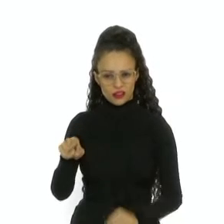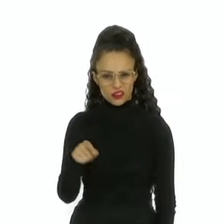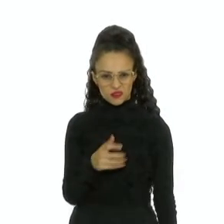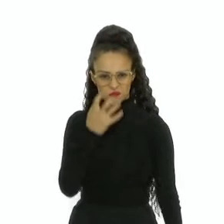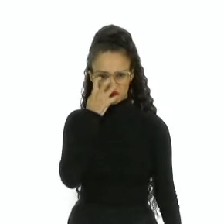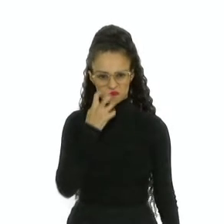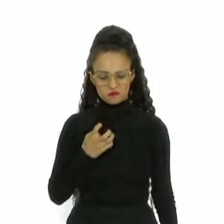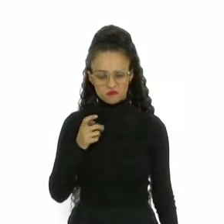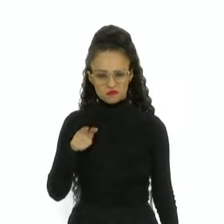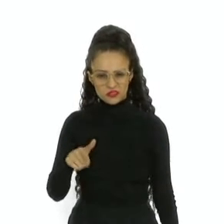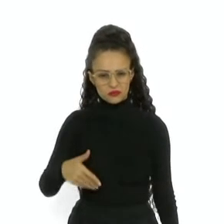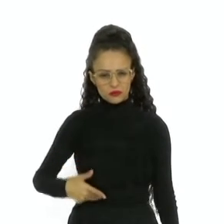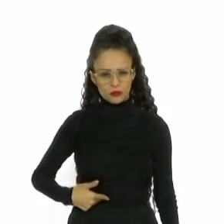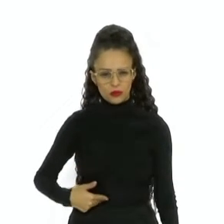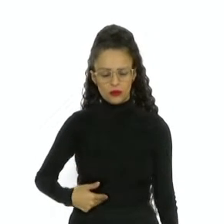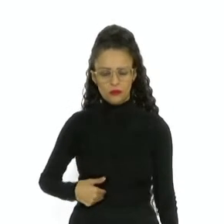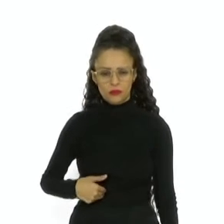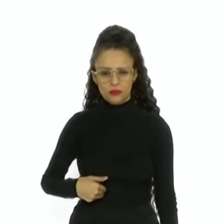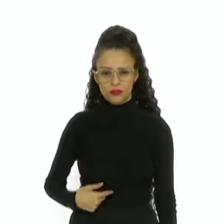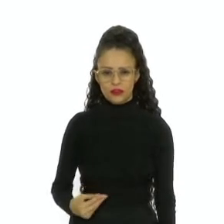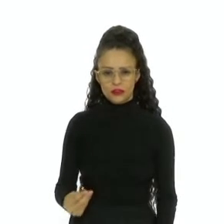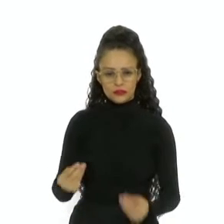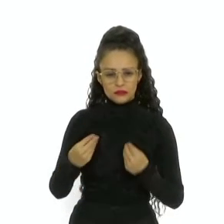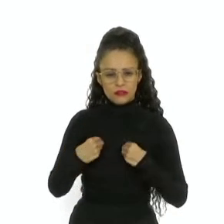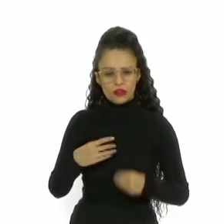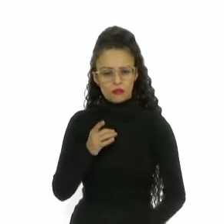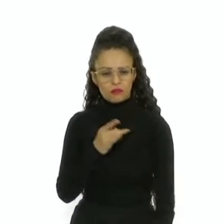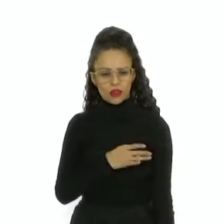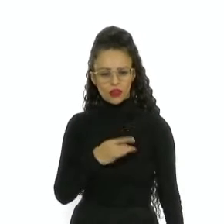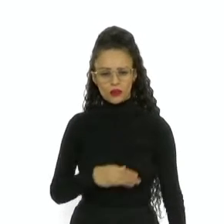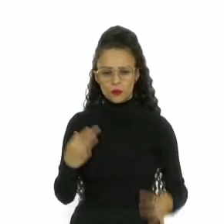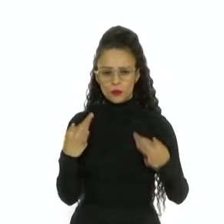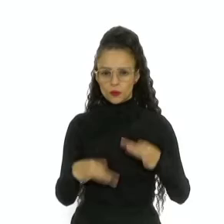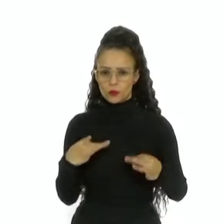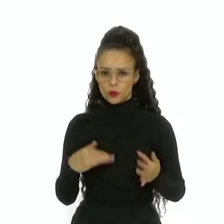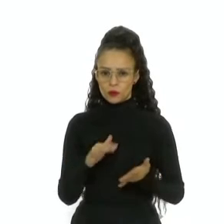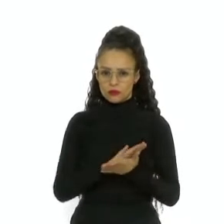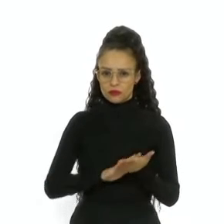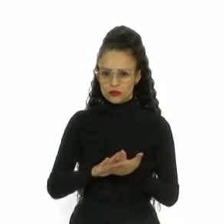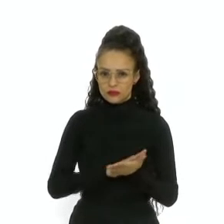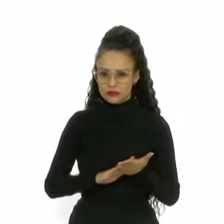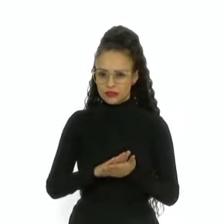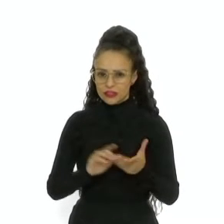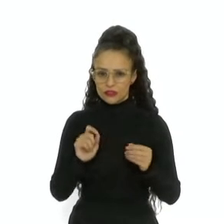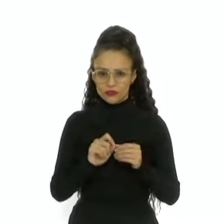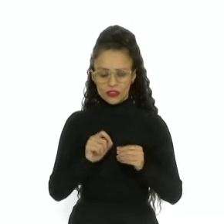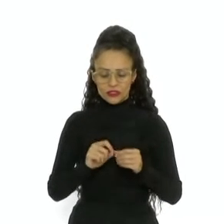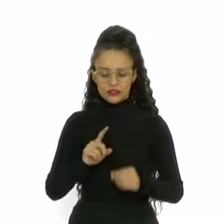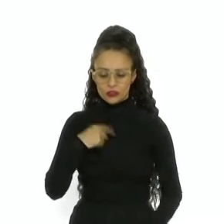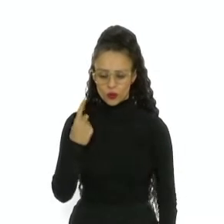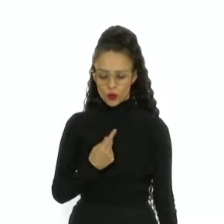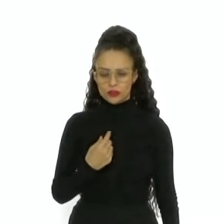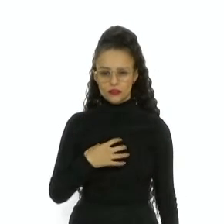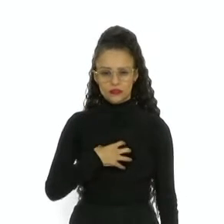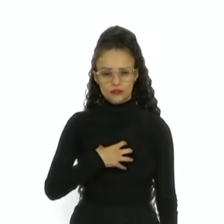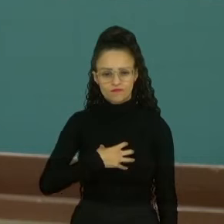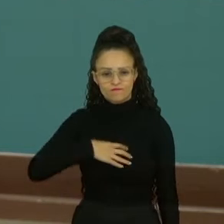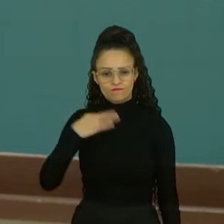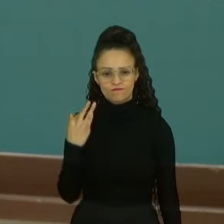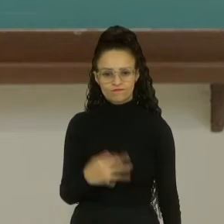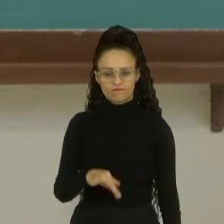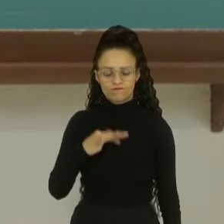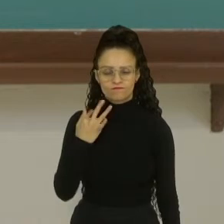cara séria, que provoca dor e medo, e sem encostar um dedo, causa em nós tantas feridas.